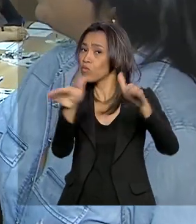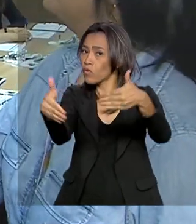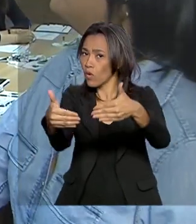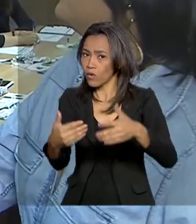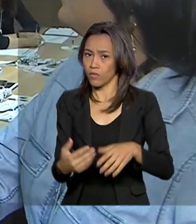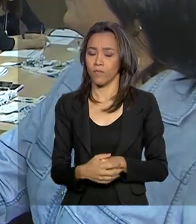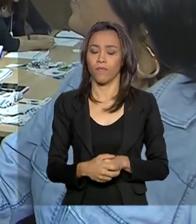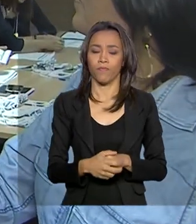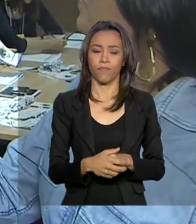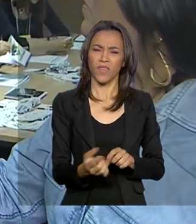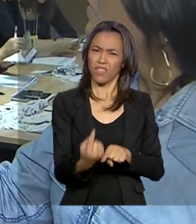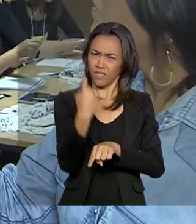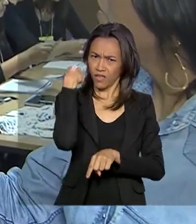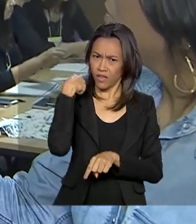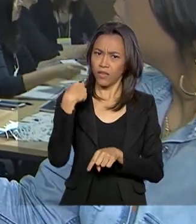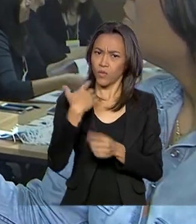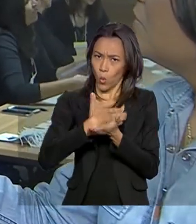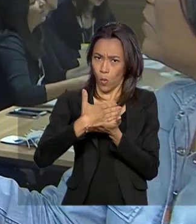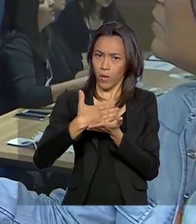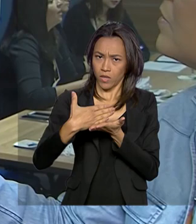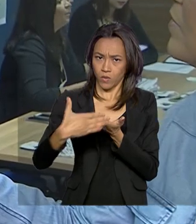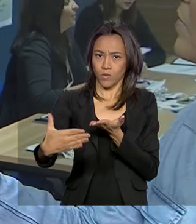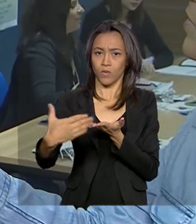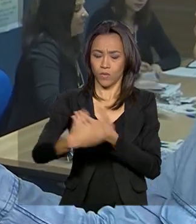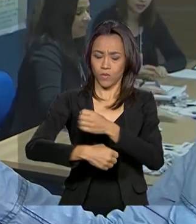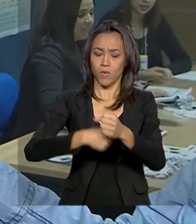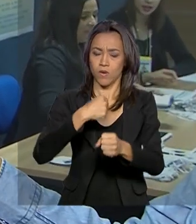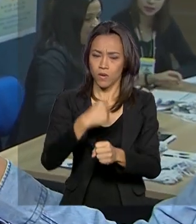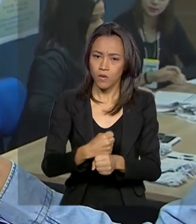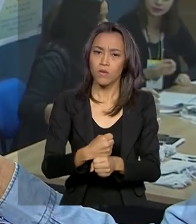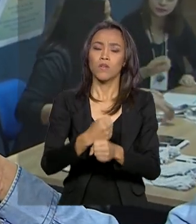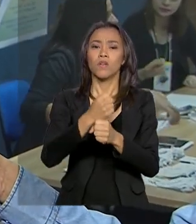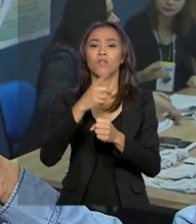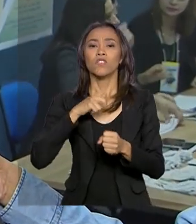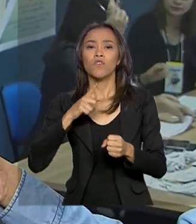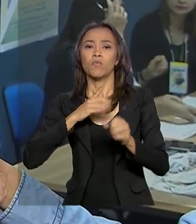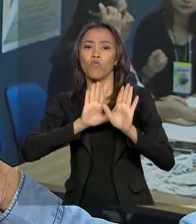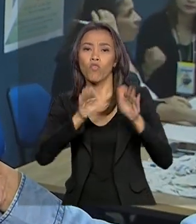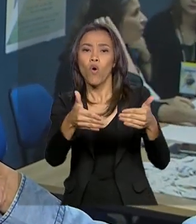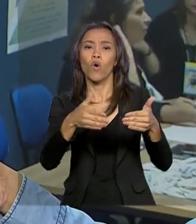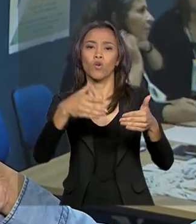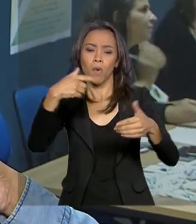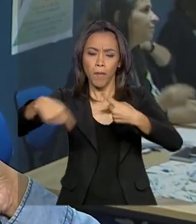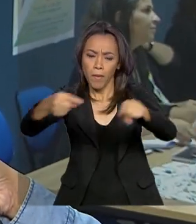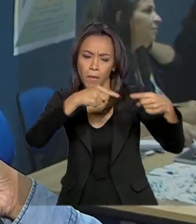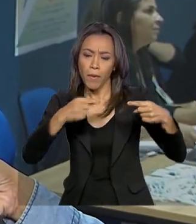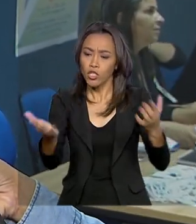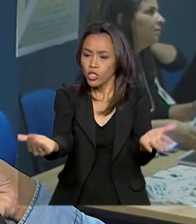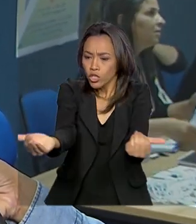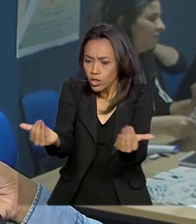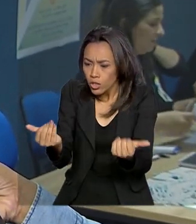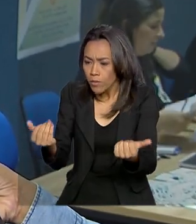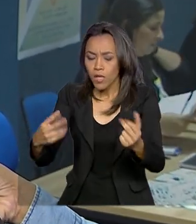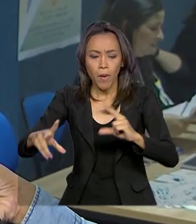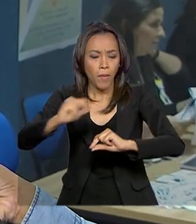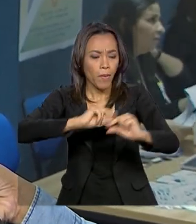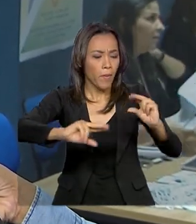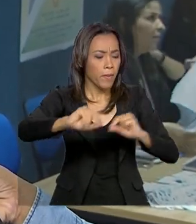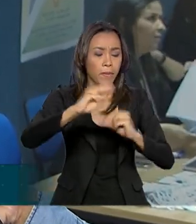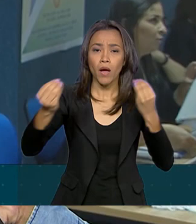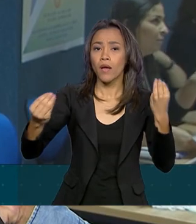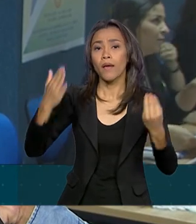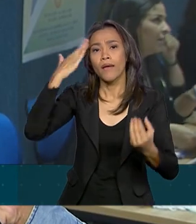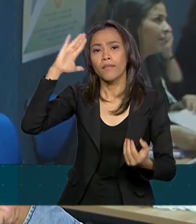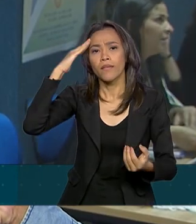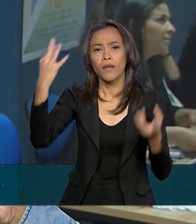Olha, desde o início do ano a gente teve uma nova formulação do fórum, tentando aproximar todos os setores e entender como se fazer o equilíbrio